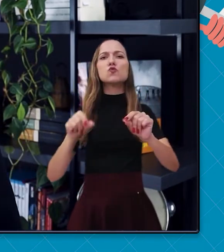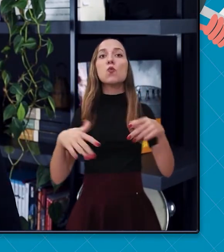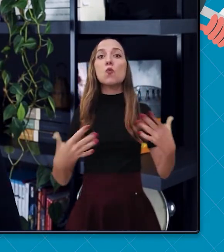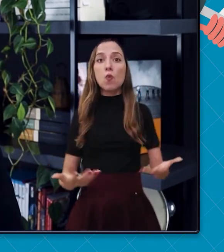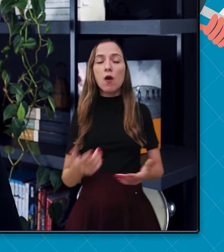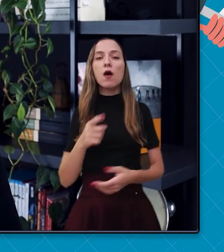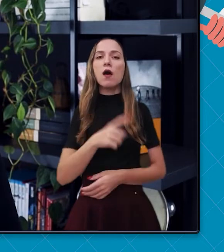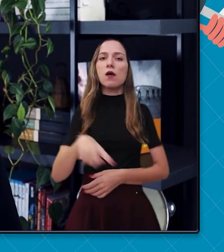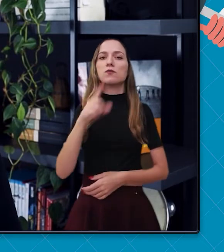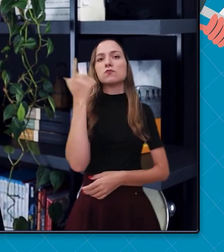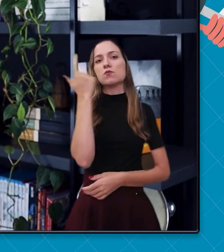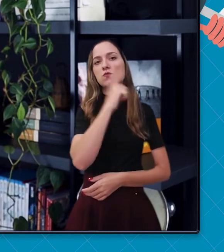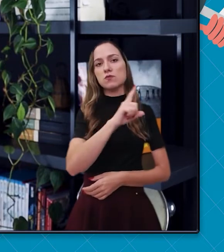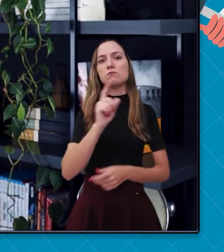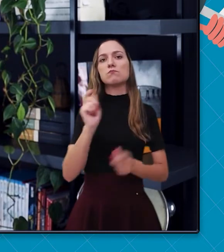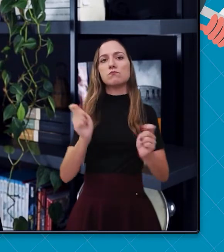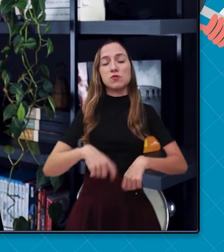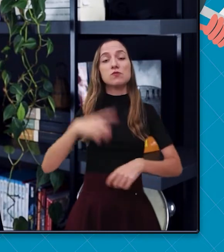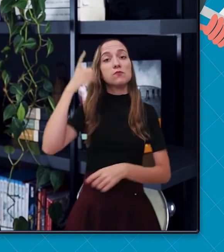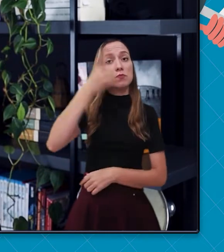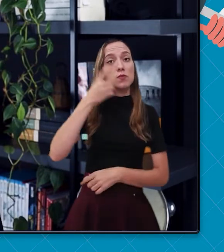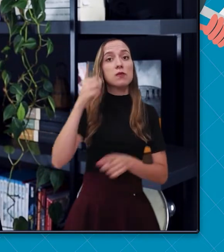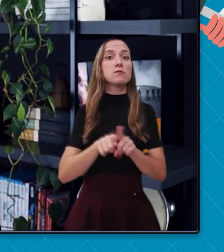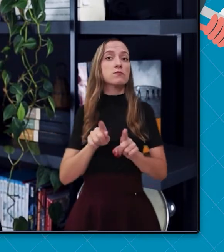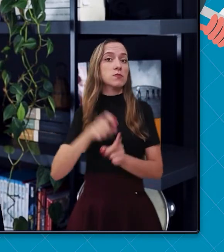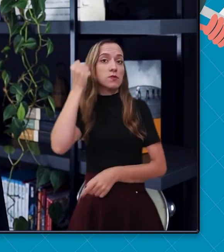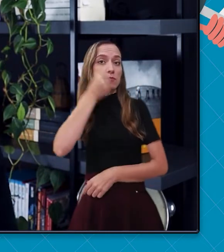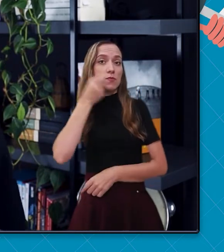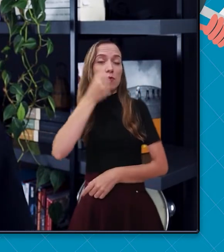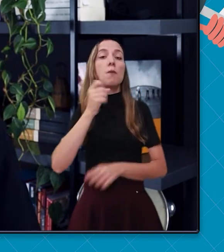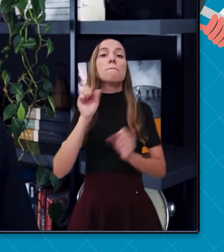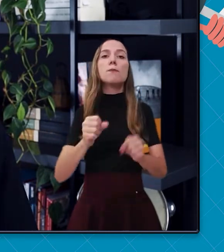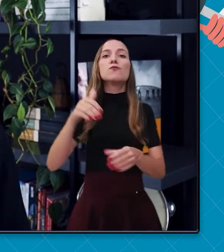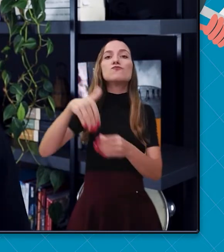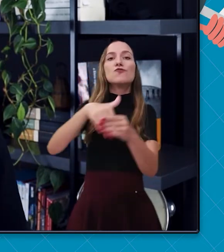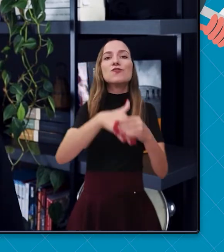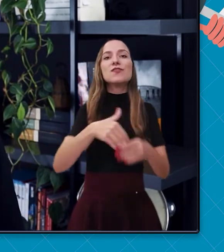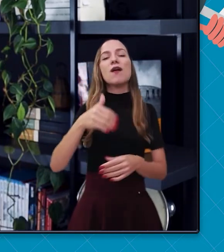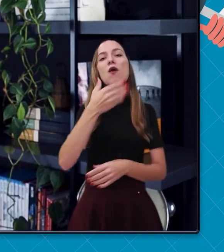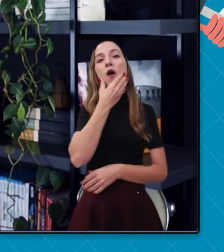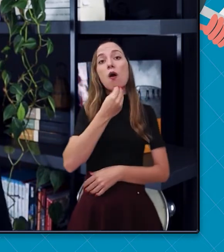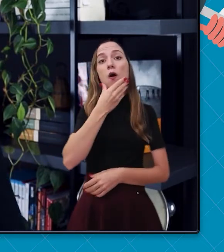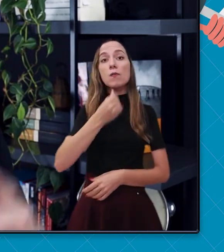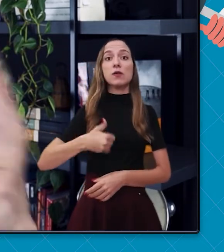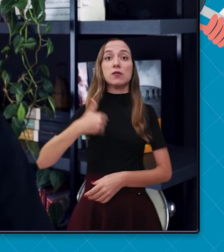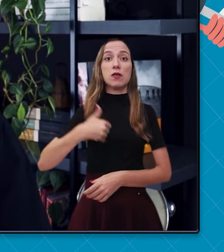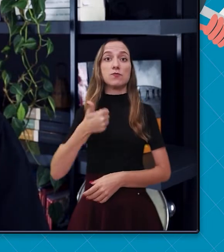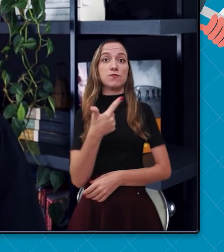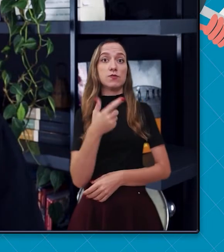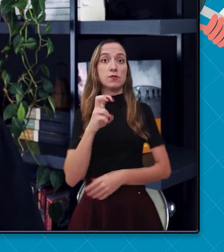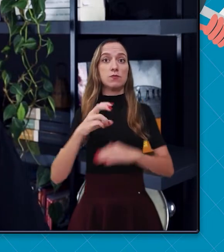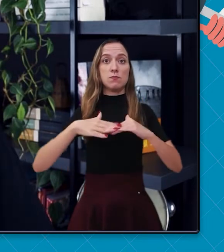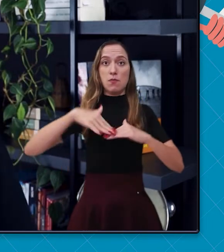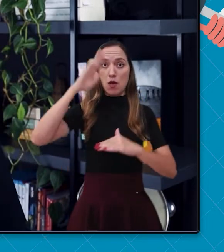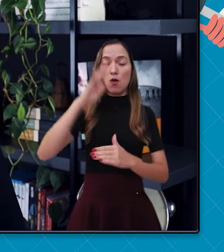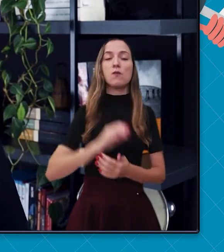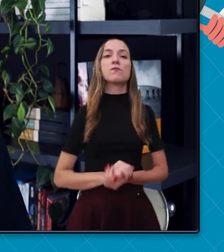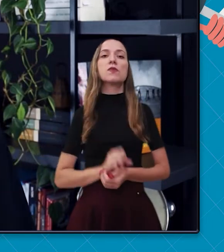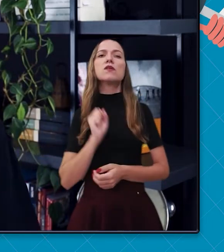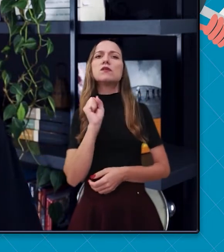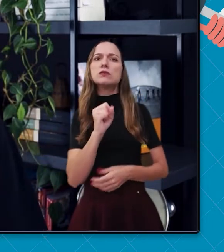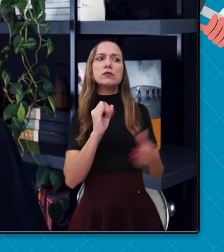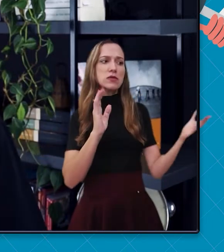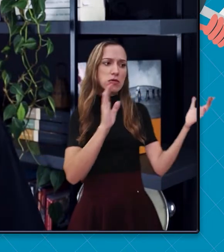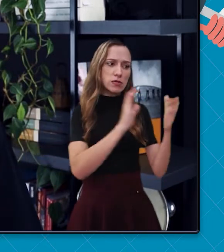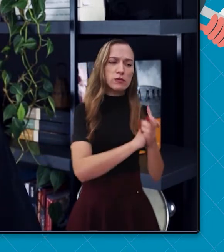elegiam deputados e senadores. Podiam votar homens maiores de 25 anos. Porém, se fossem casados ou